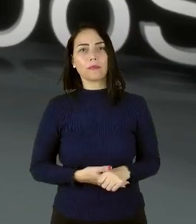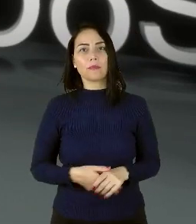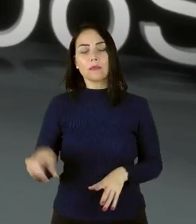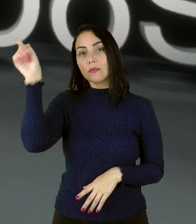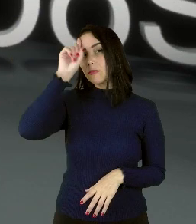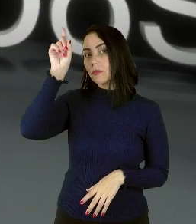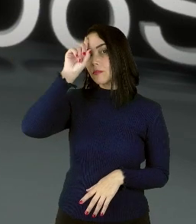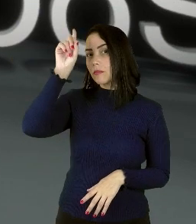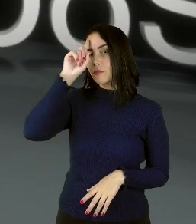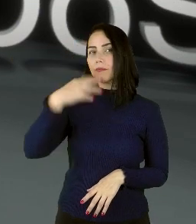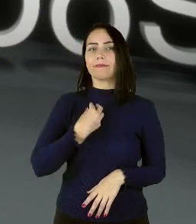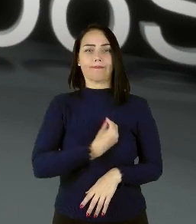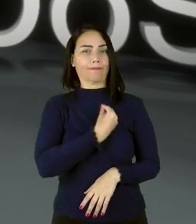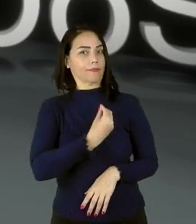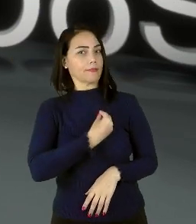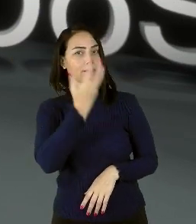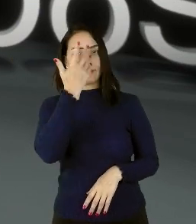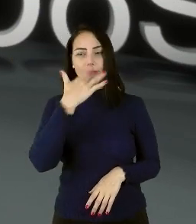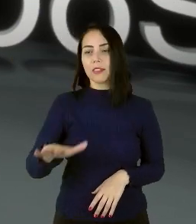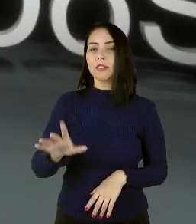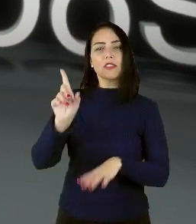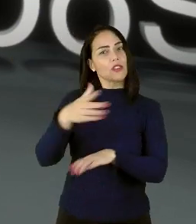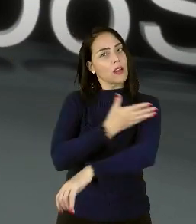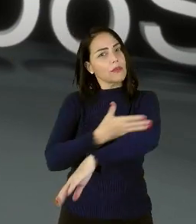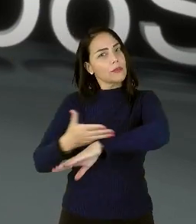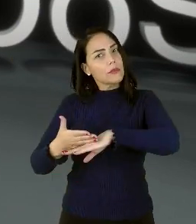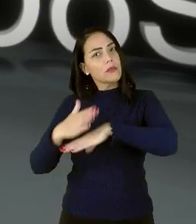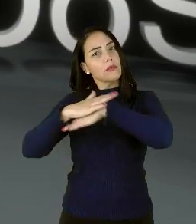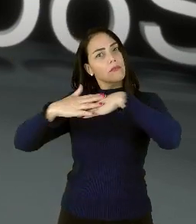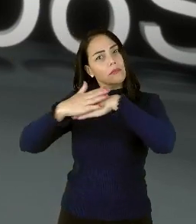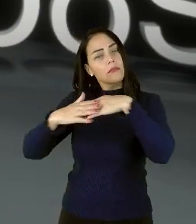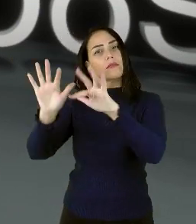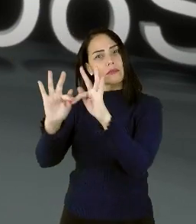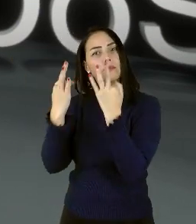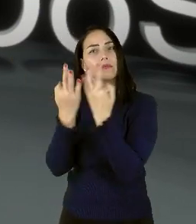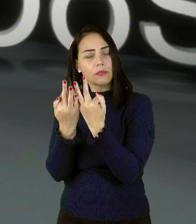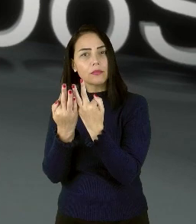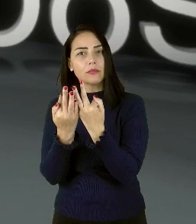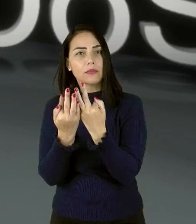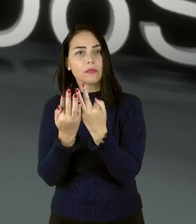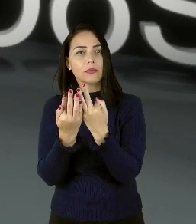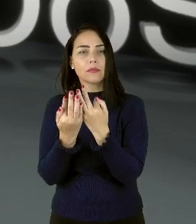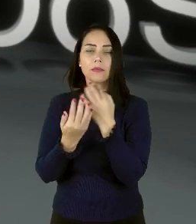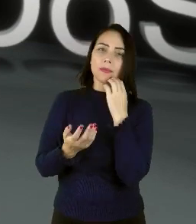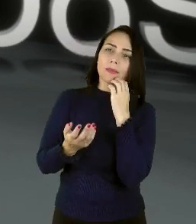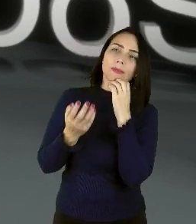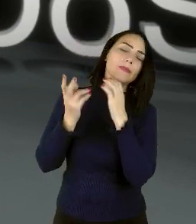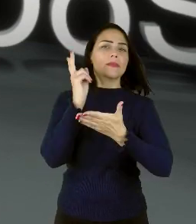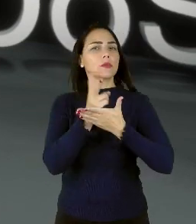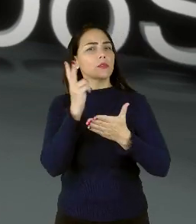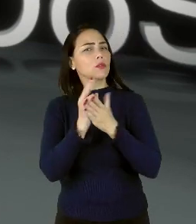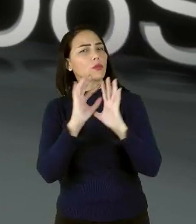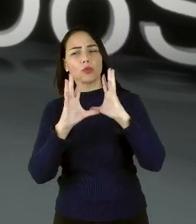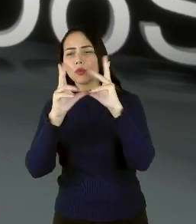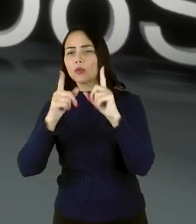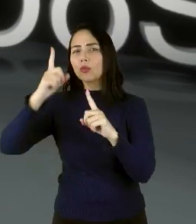Diariamente, vivo com crianças que são acostumadas a receberem afeto em suas famílias. Sejam eles de todos